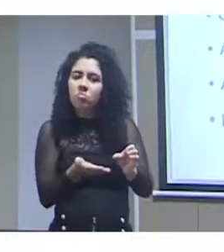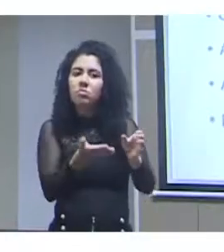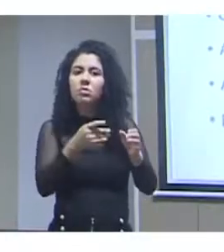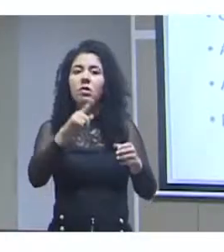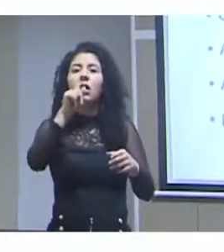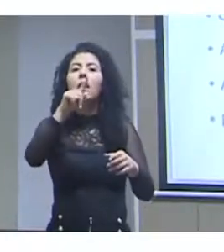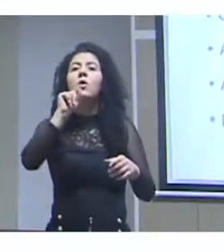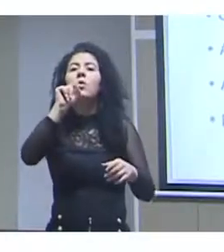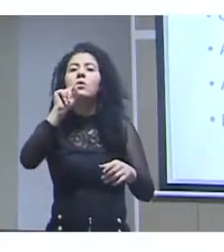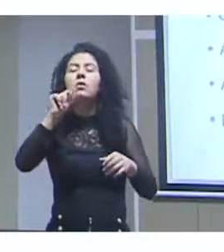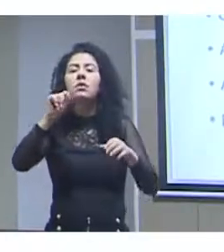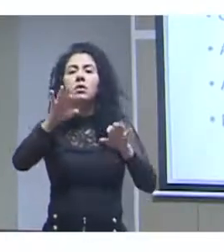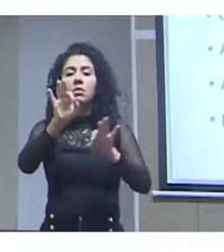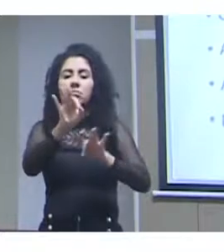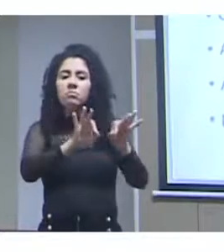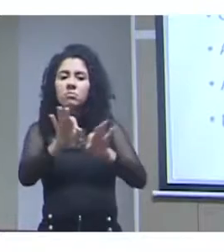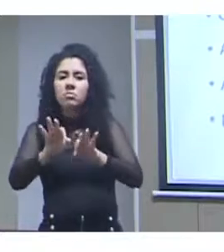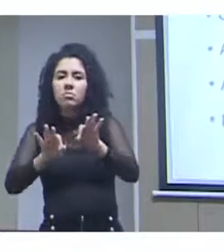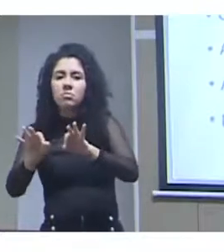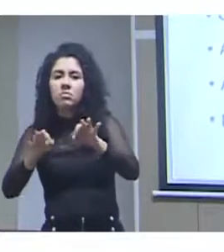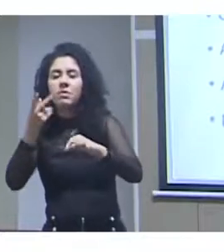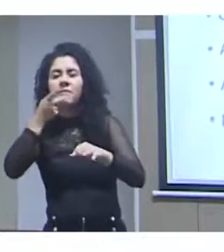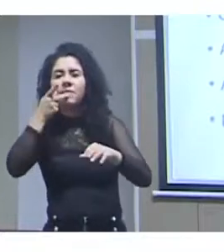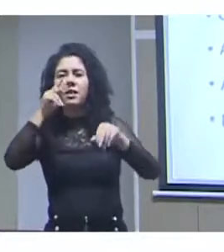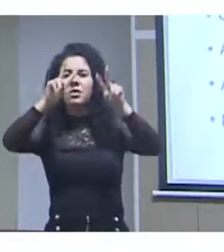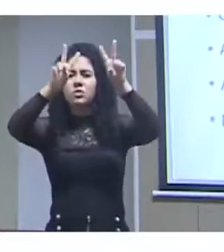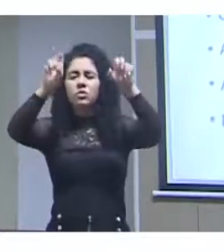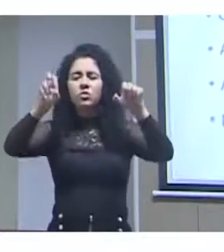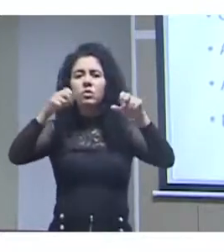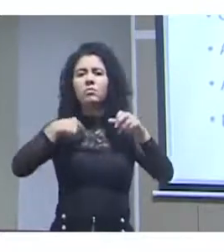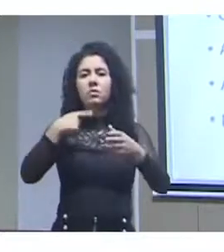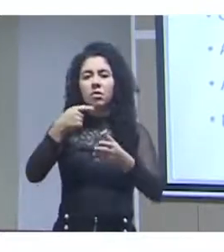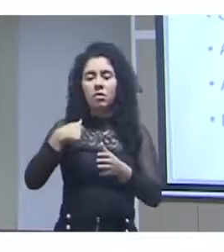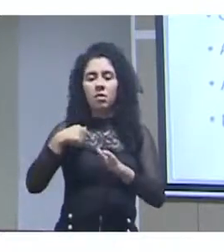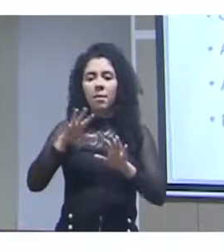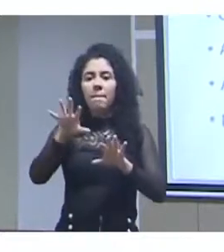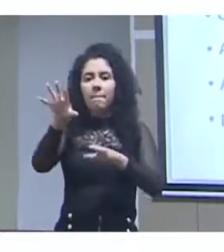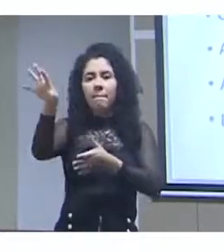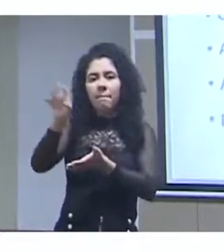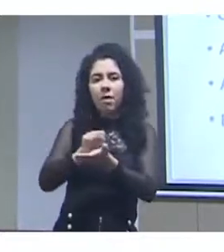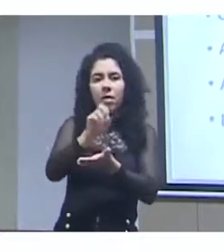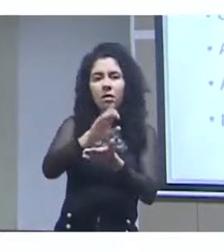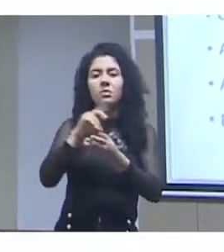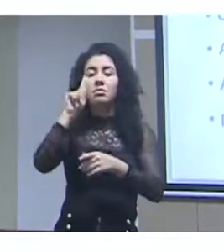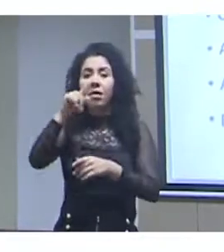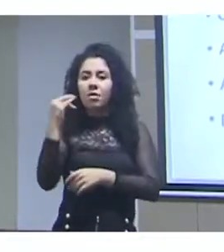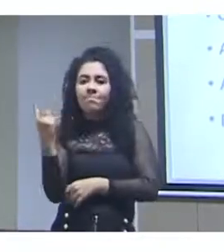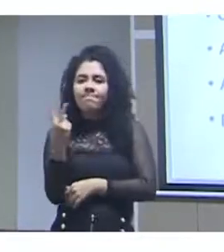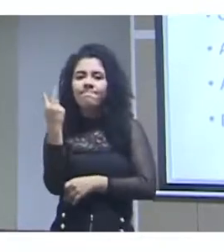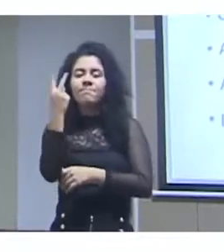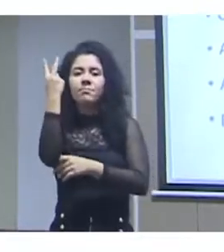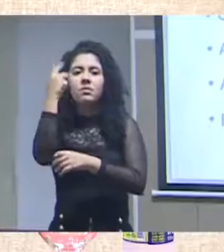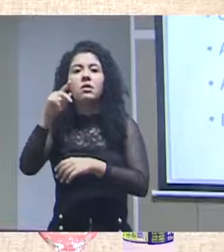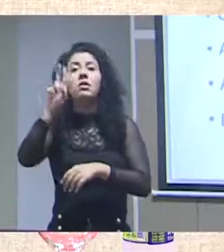extração e apropriação, privatização do valor, sobre os usos e reusos dos dados públicos e